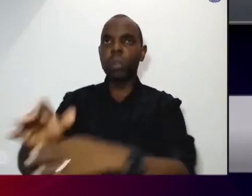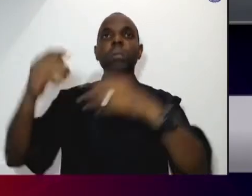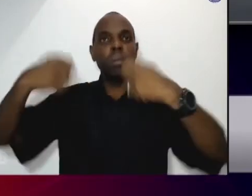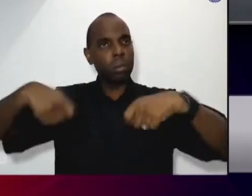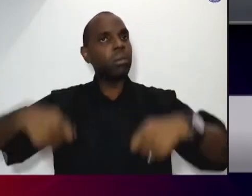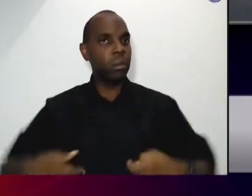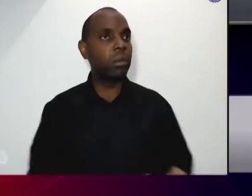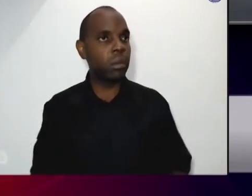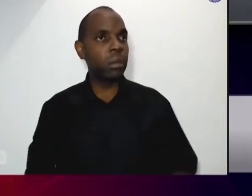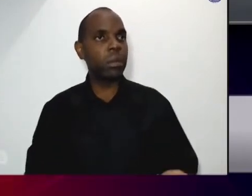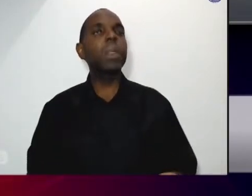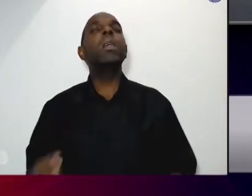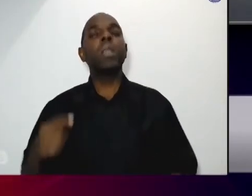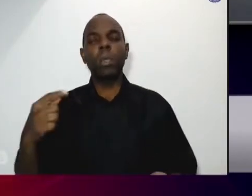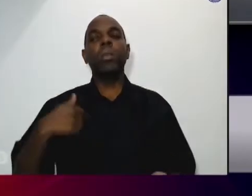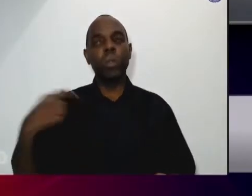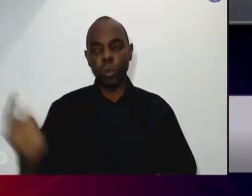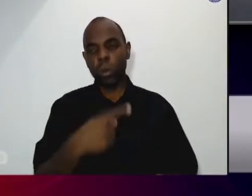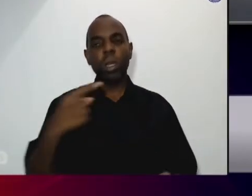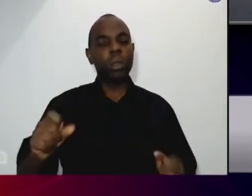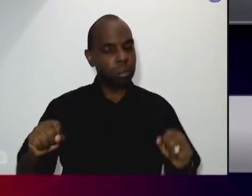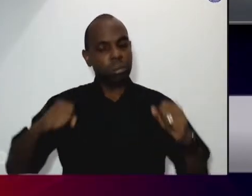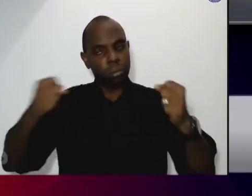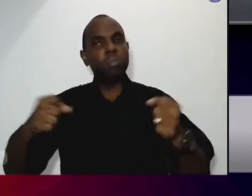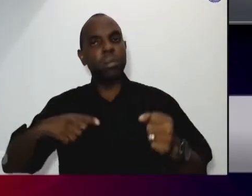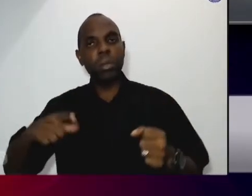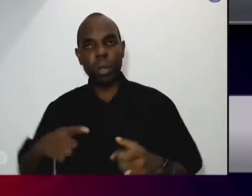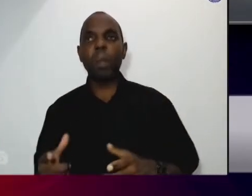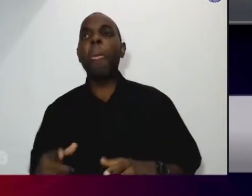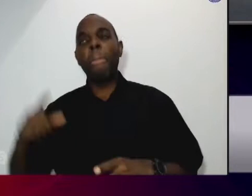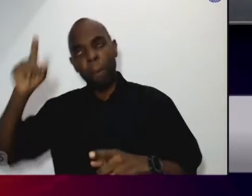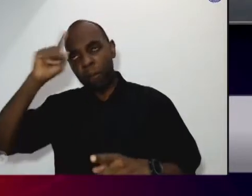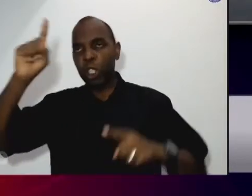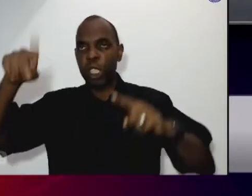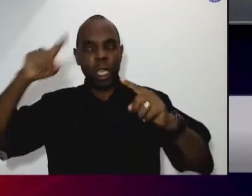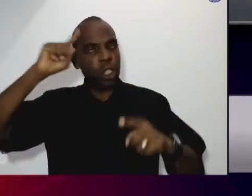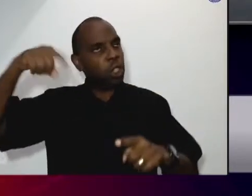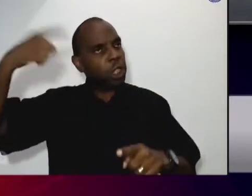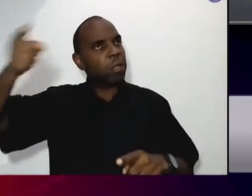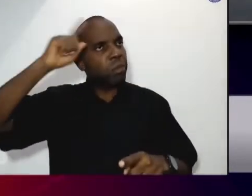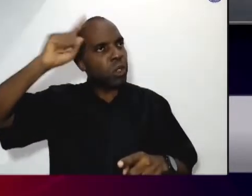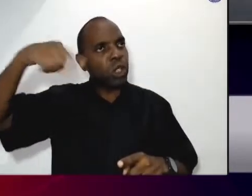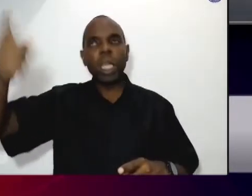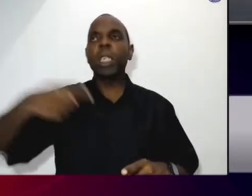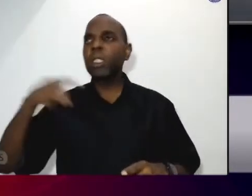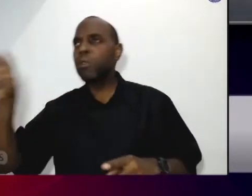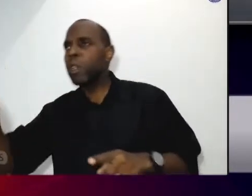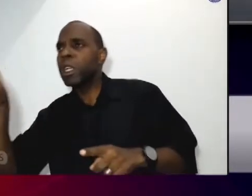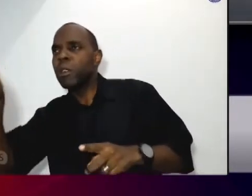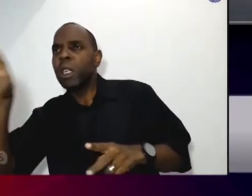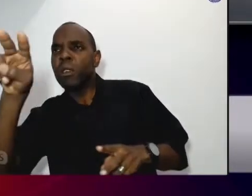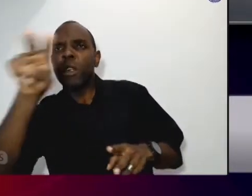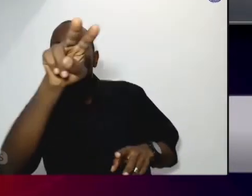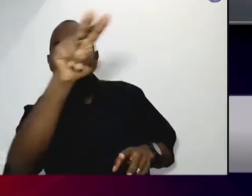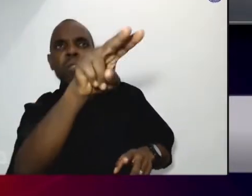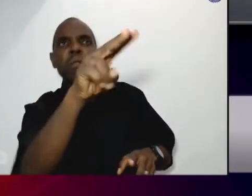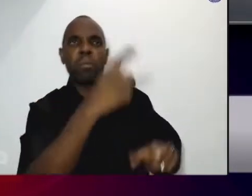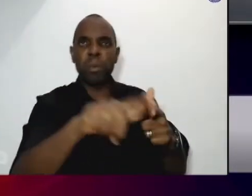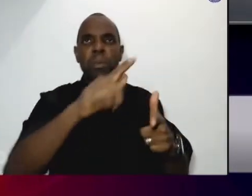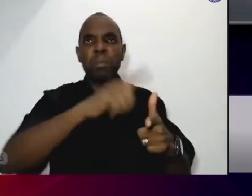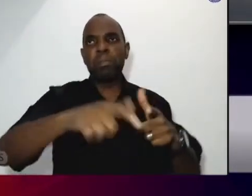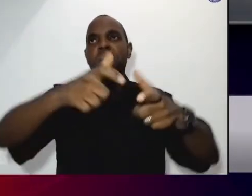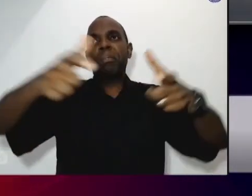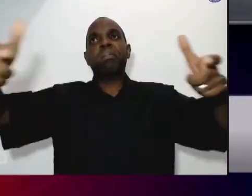os serviços nós estamos ali diariamente com a problemática convivendo então a gente começou a debater